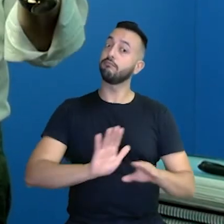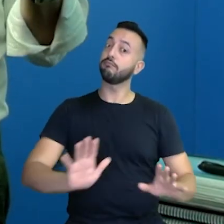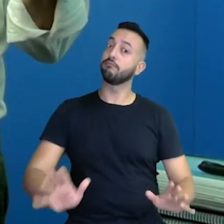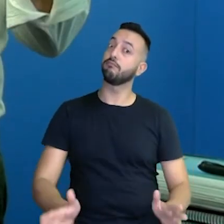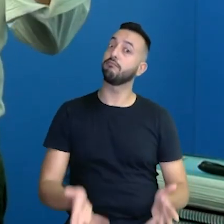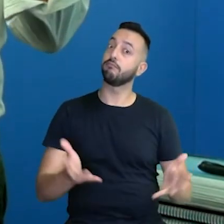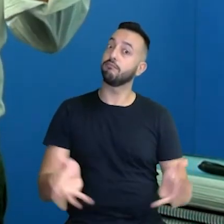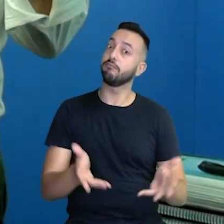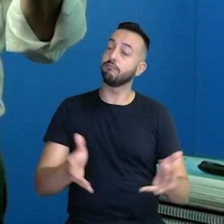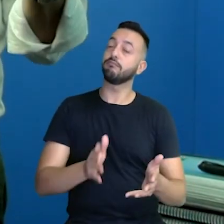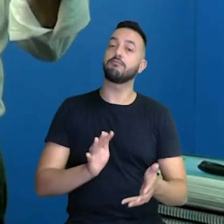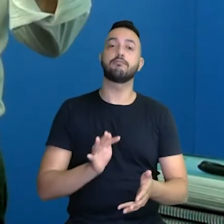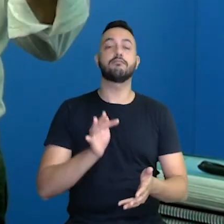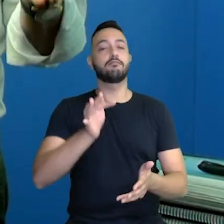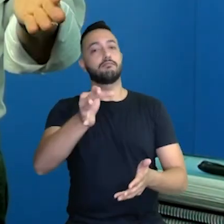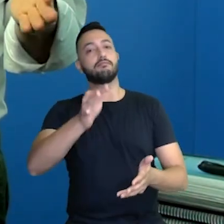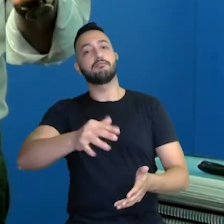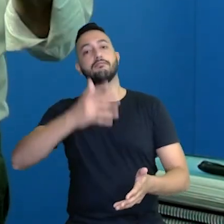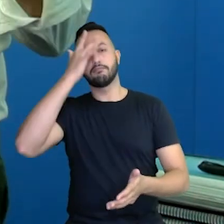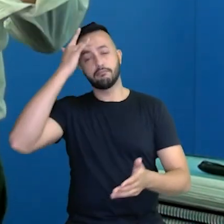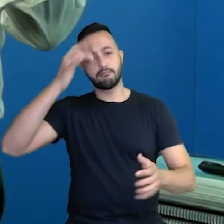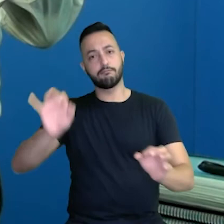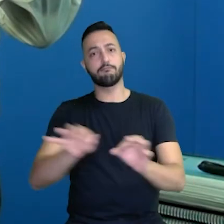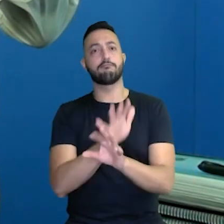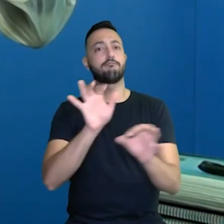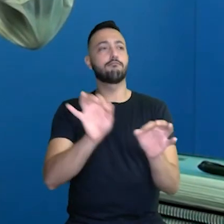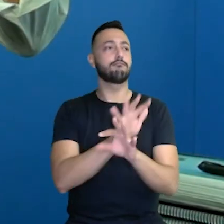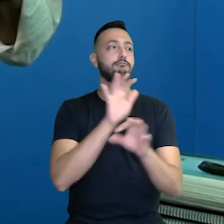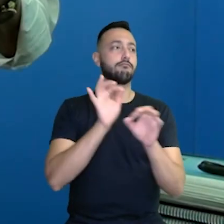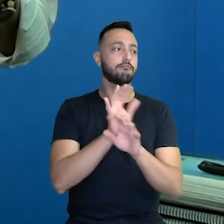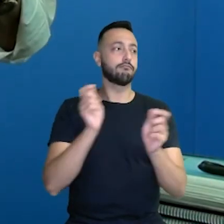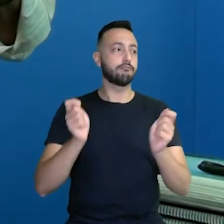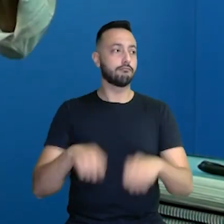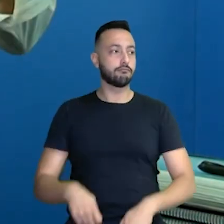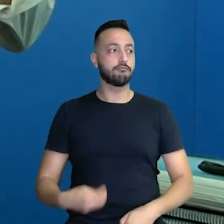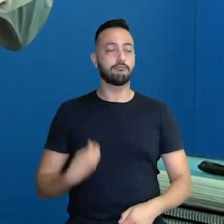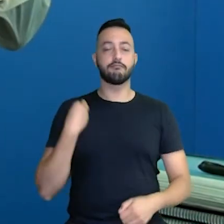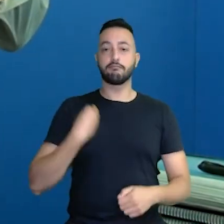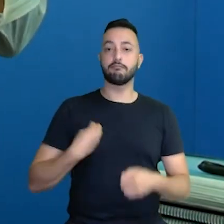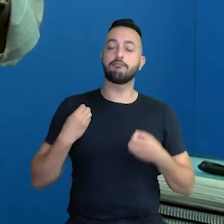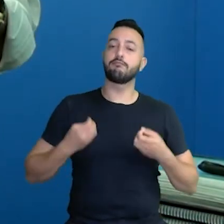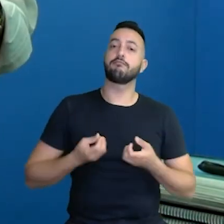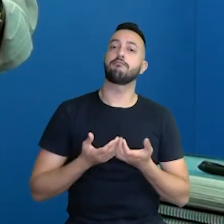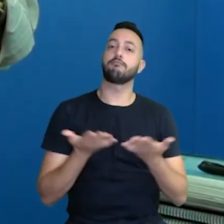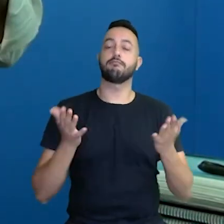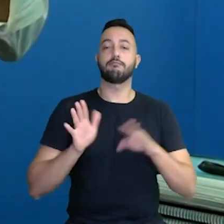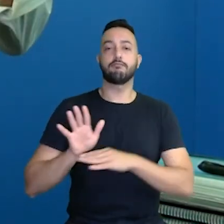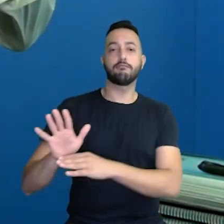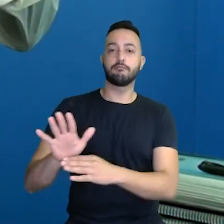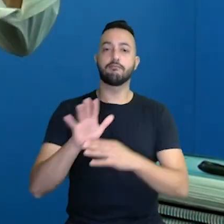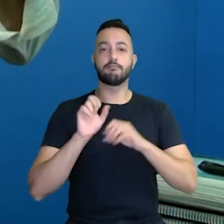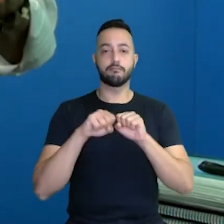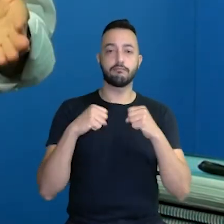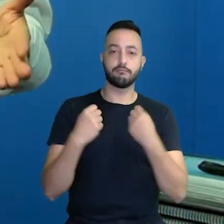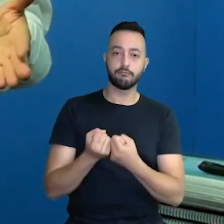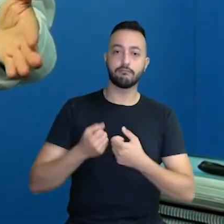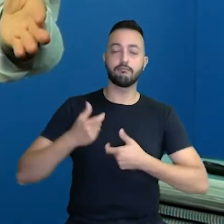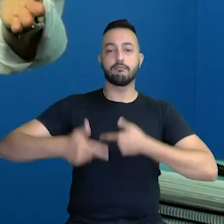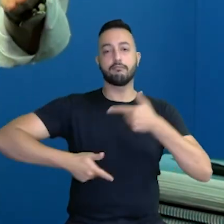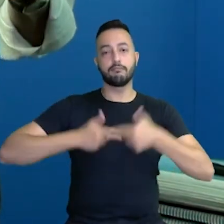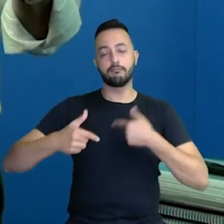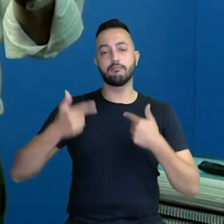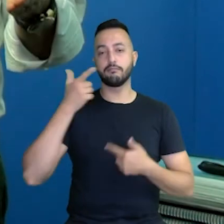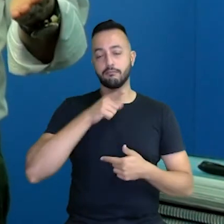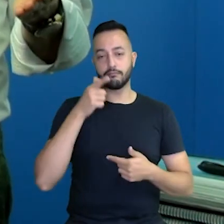escolher cidadãos preparados para a vida, para a sociedade, para o mercado de